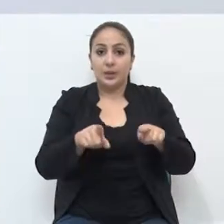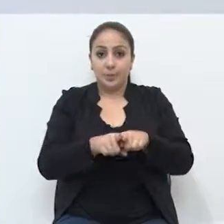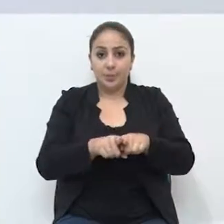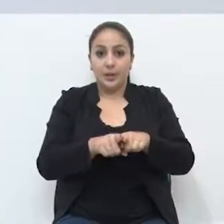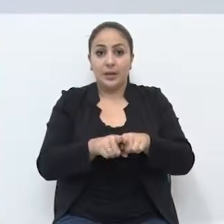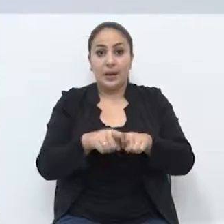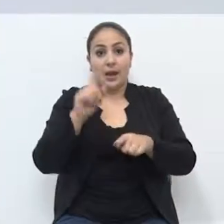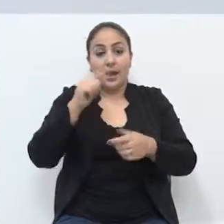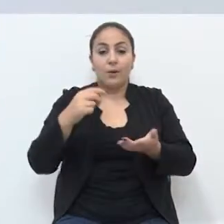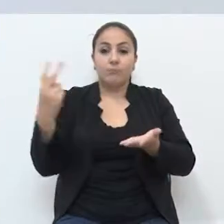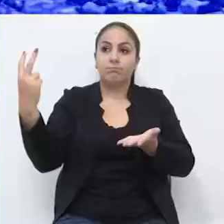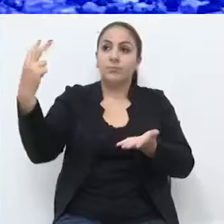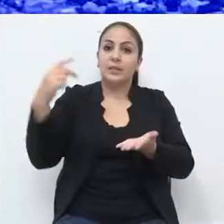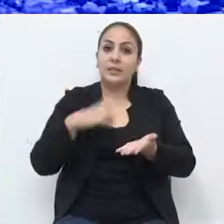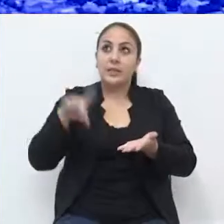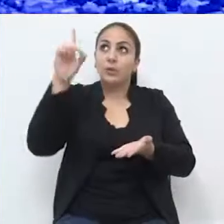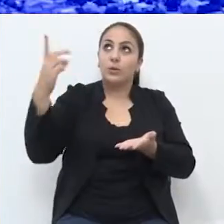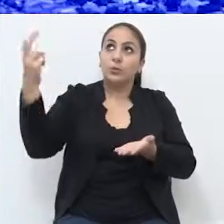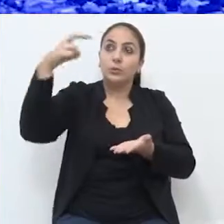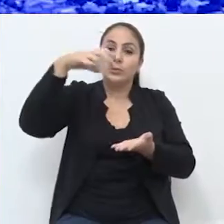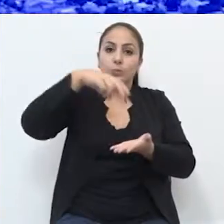É o Cristo que ressuscitou.